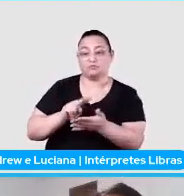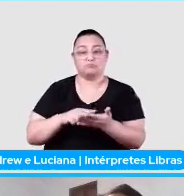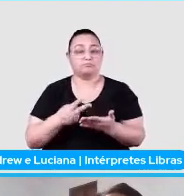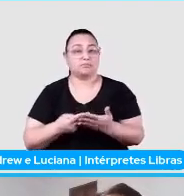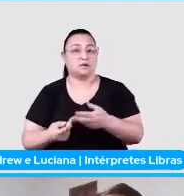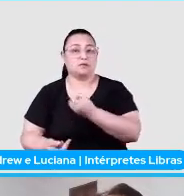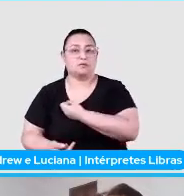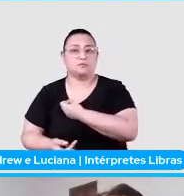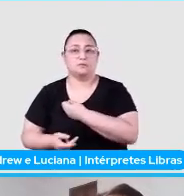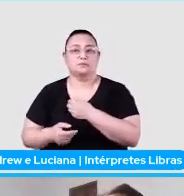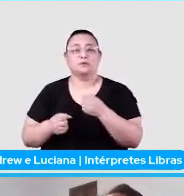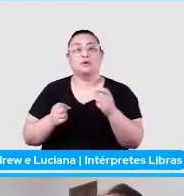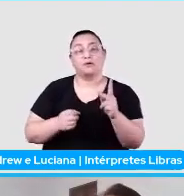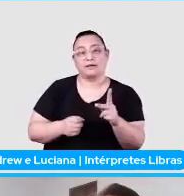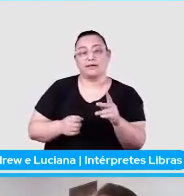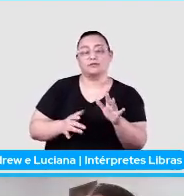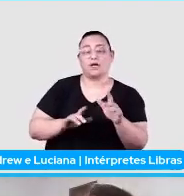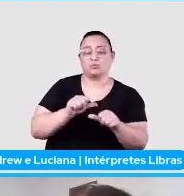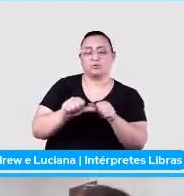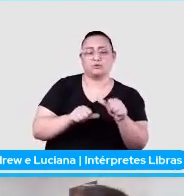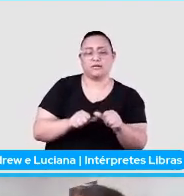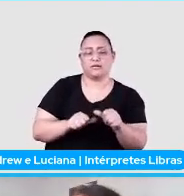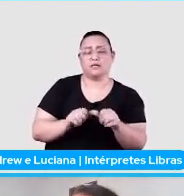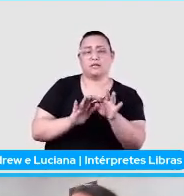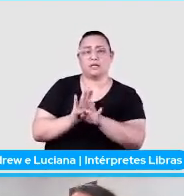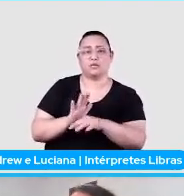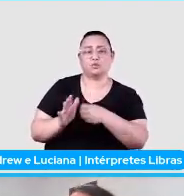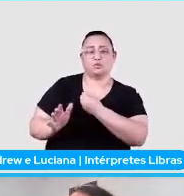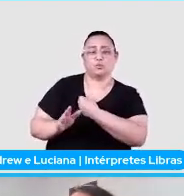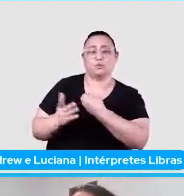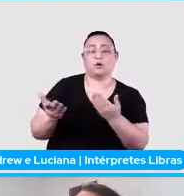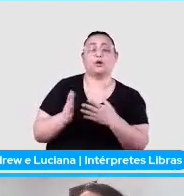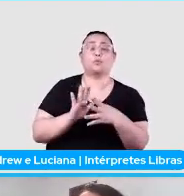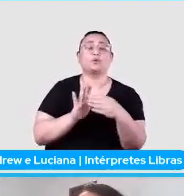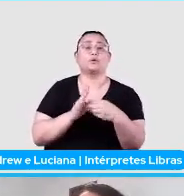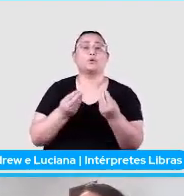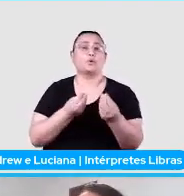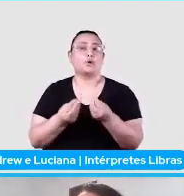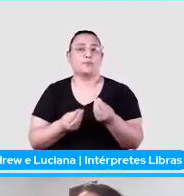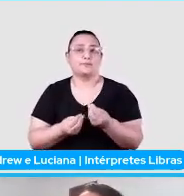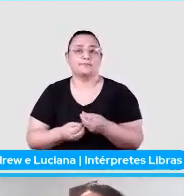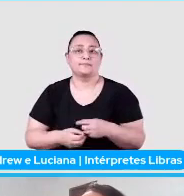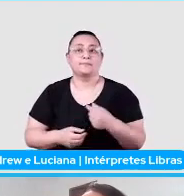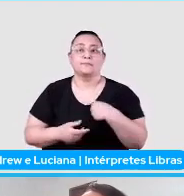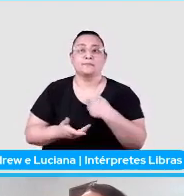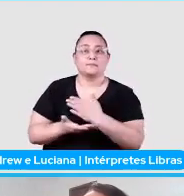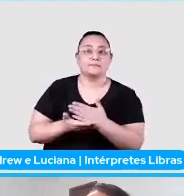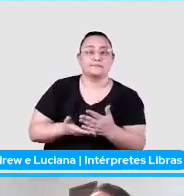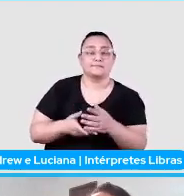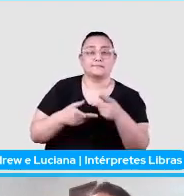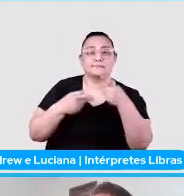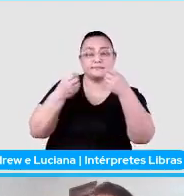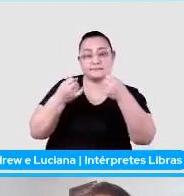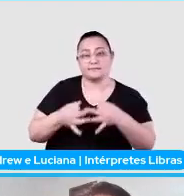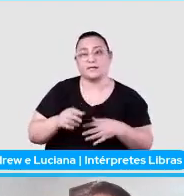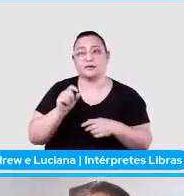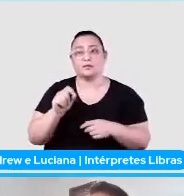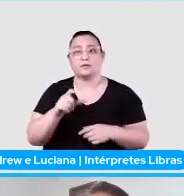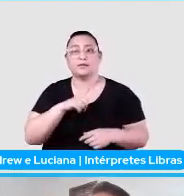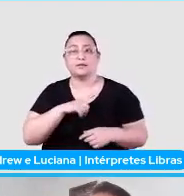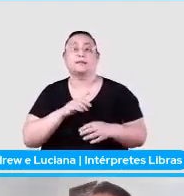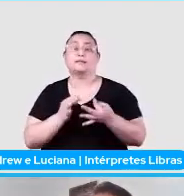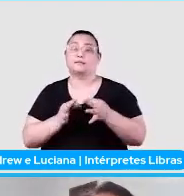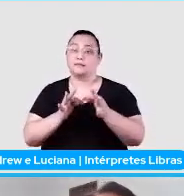gerar? Eu tenho os números. Como é que eu gero os modelos? Aqui, eu vou acabar falando para vocês que há técnicas